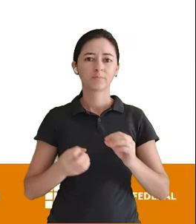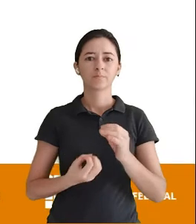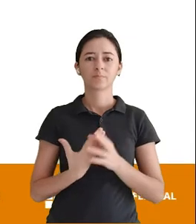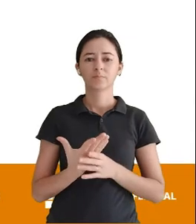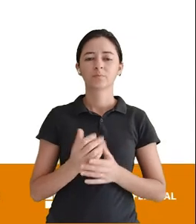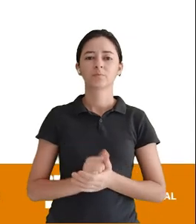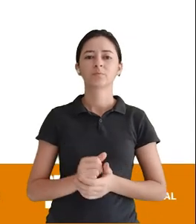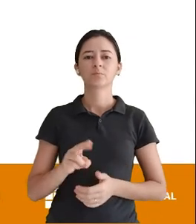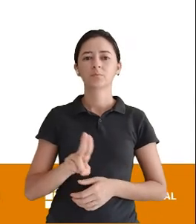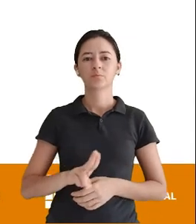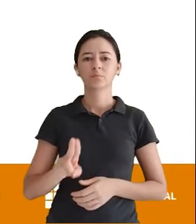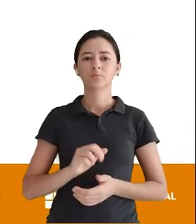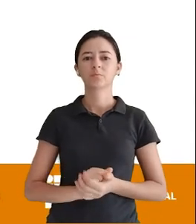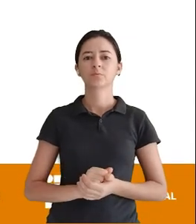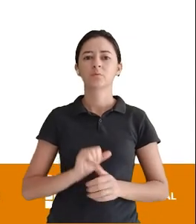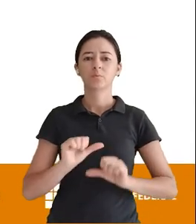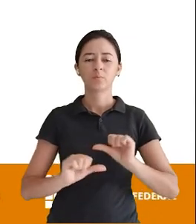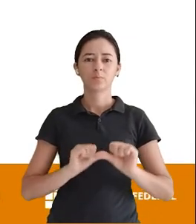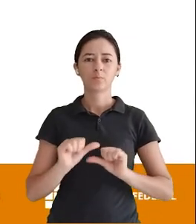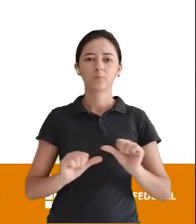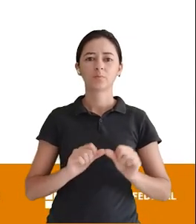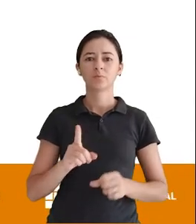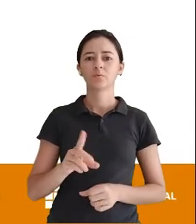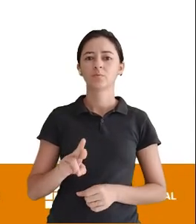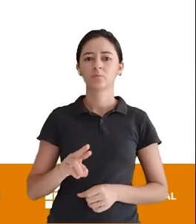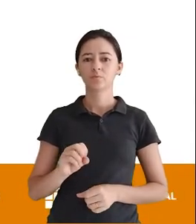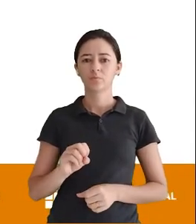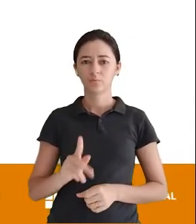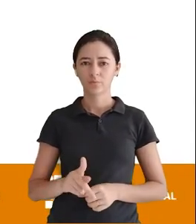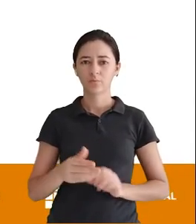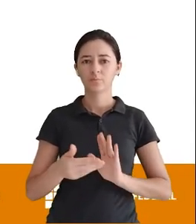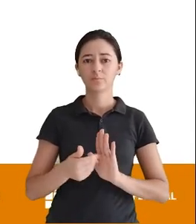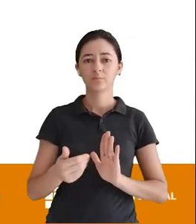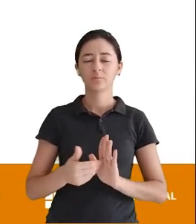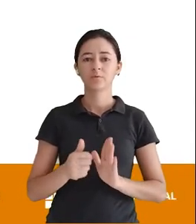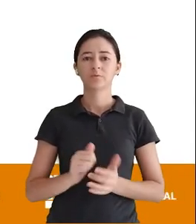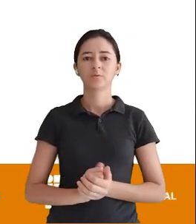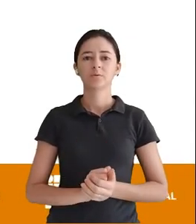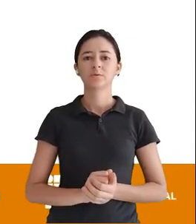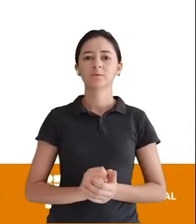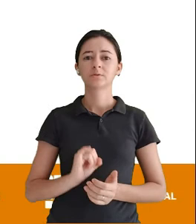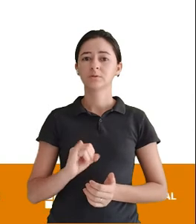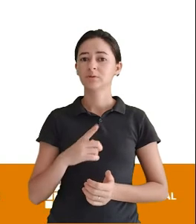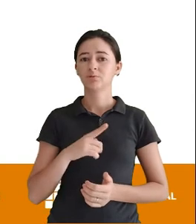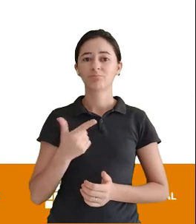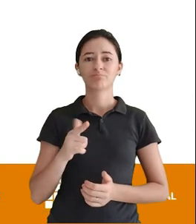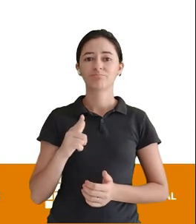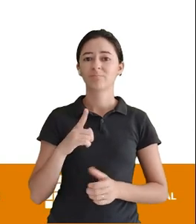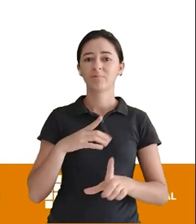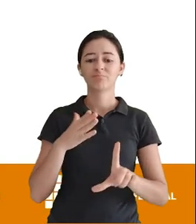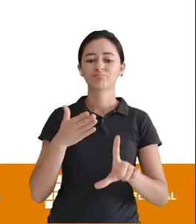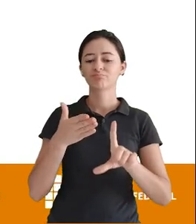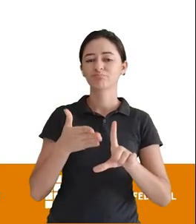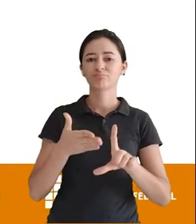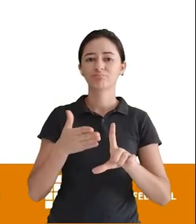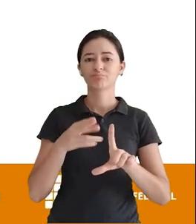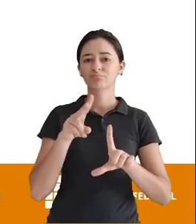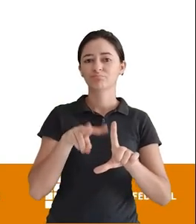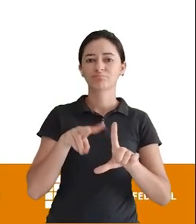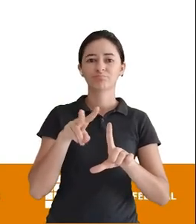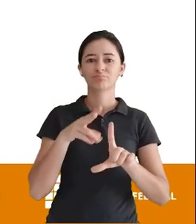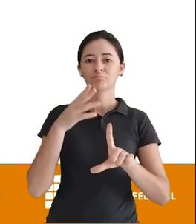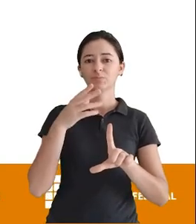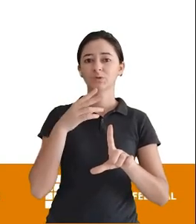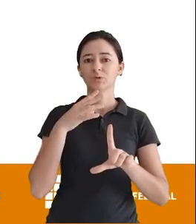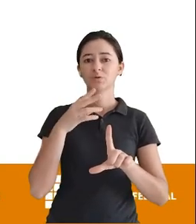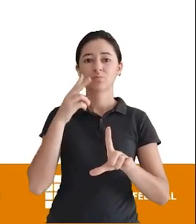AlterTable E DropTable Quando Nós Não temos acesso Pessoal Aquele script